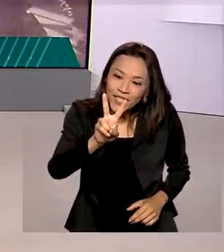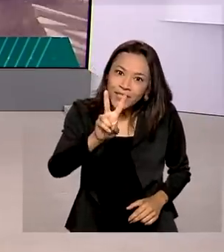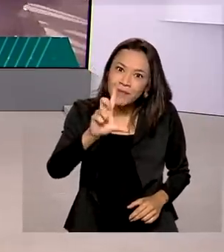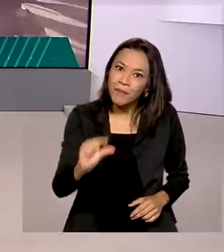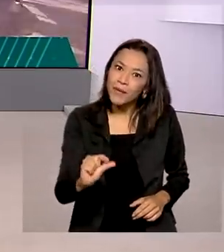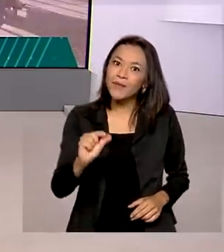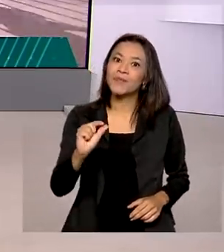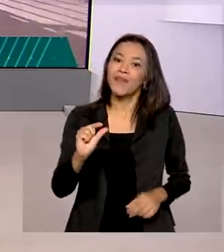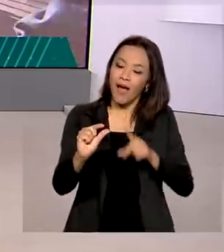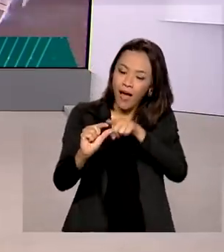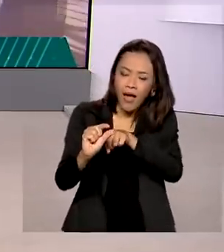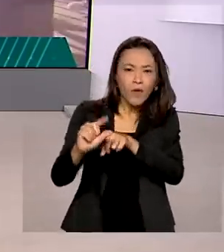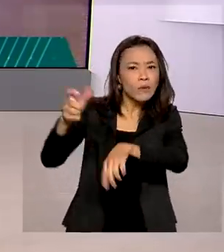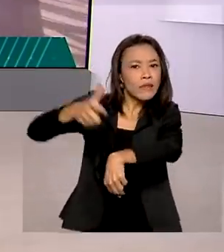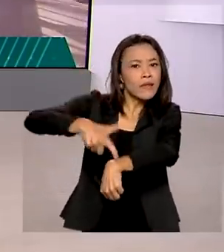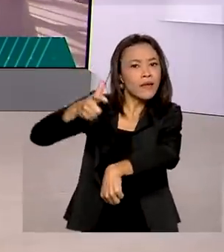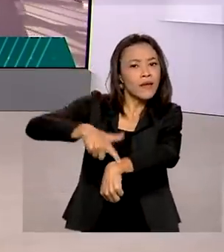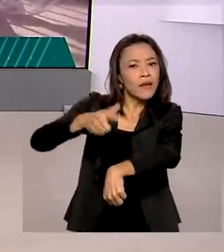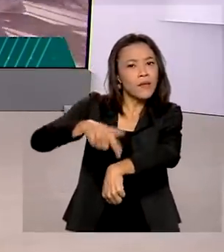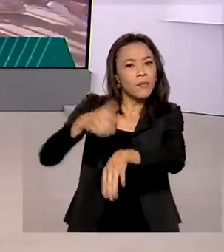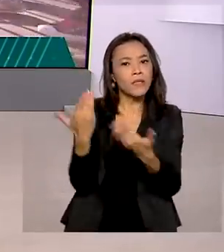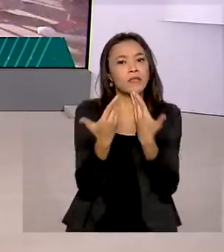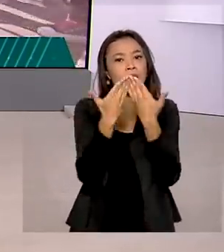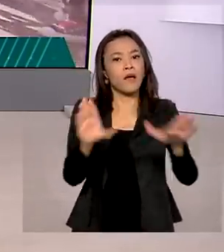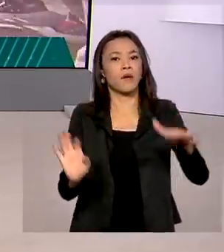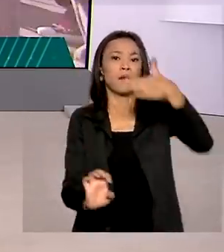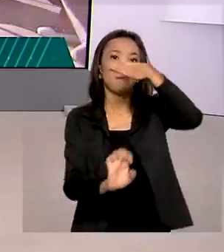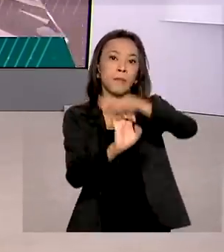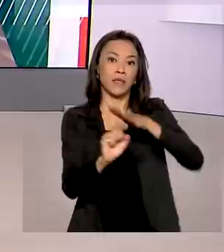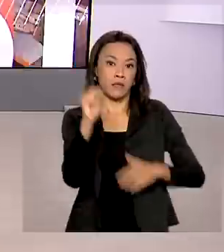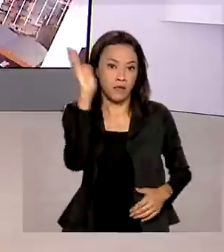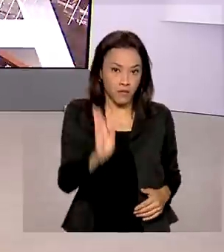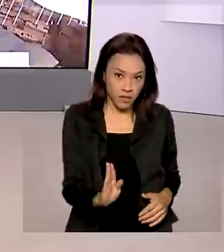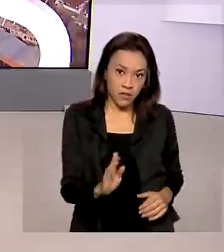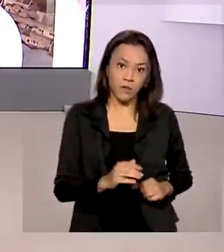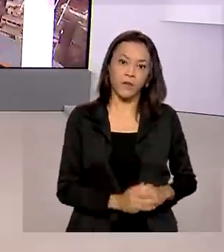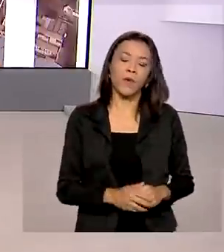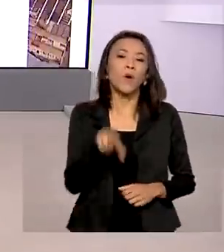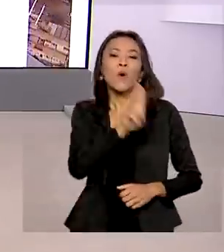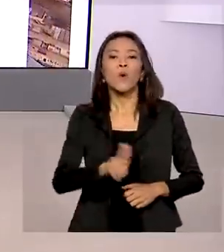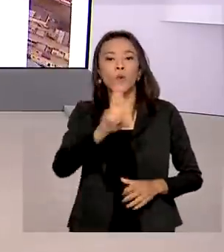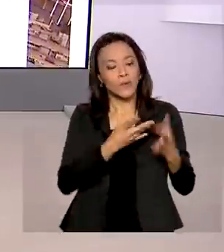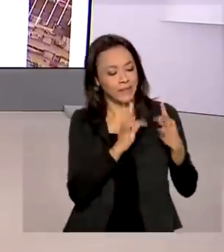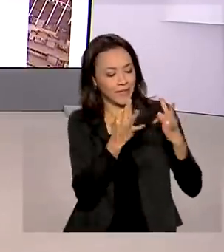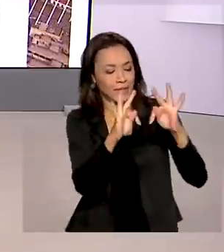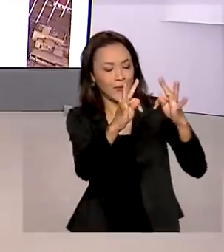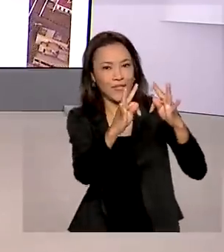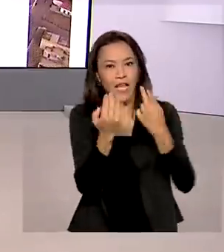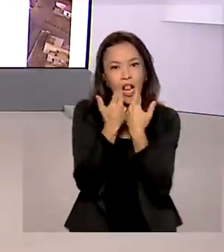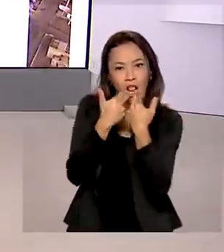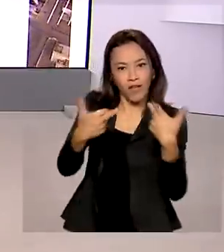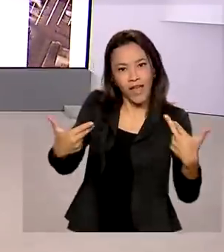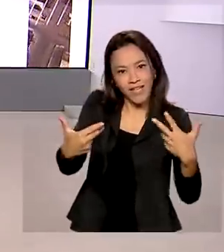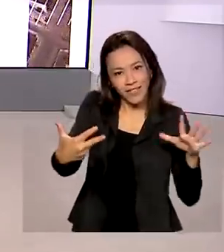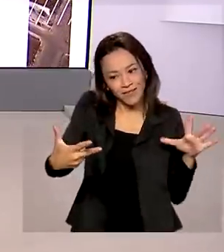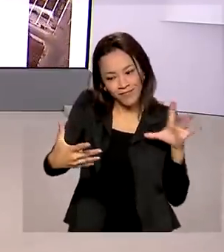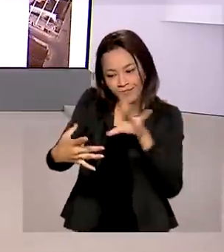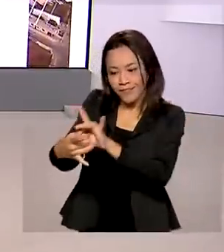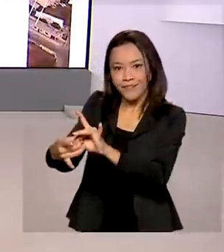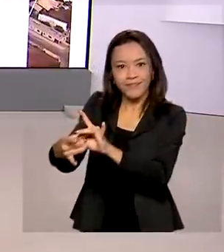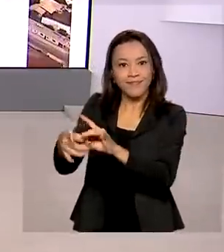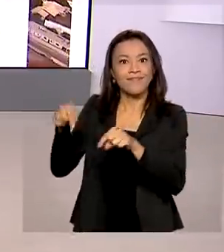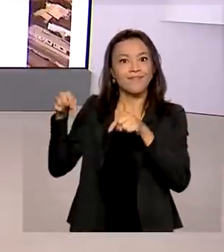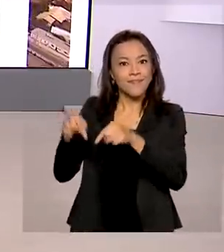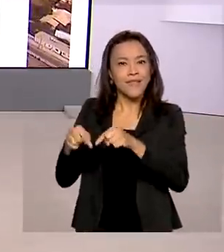Este é o tempo médio para se abrir uma empresa no Brasil atualmente. A tecnologia e a inovação, aliadas a medidas